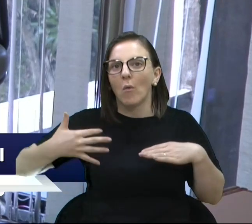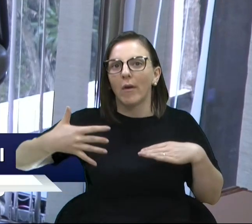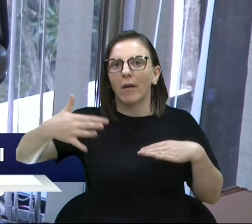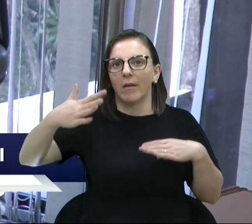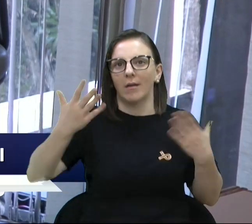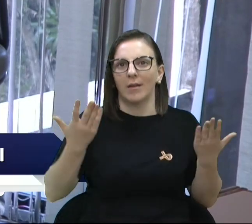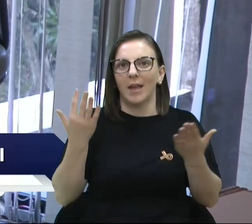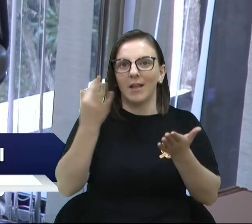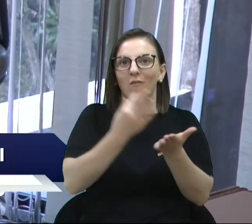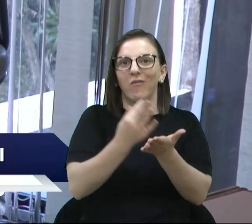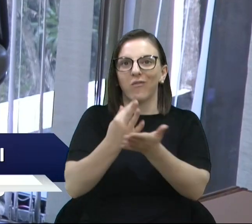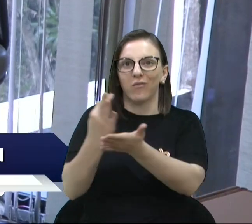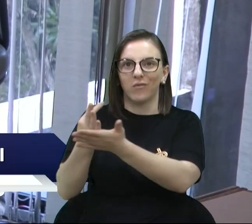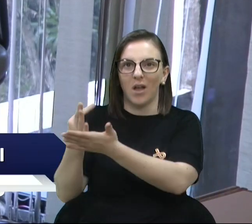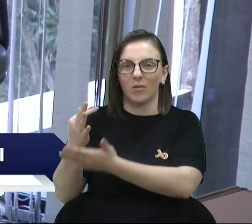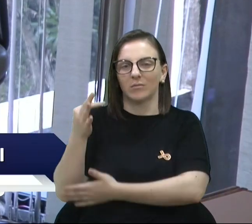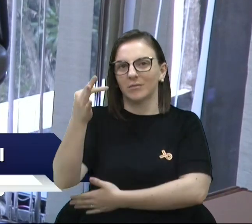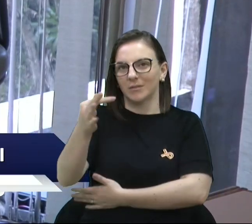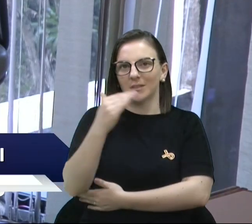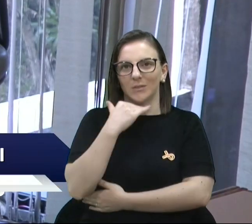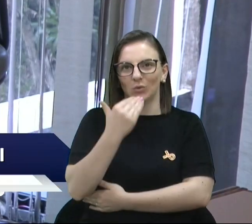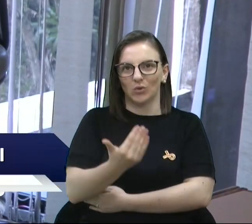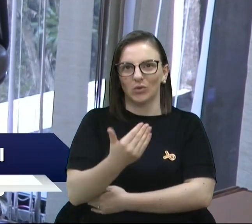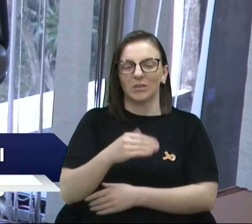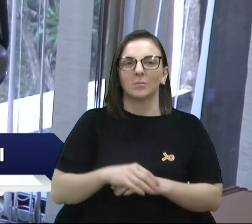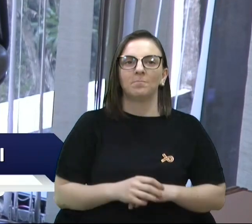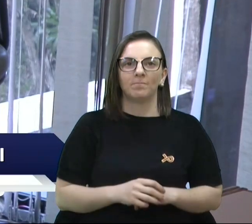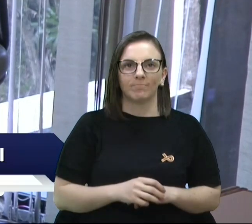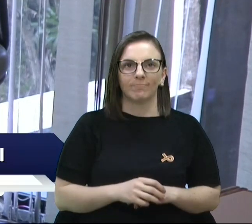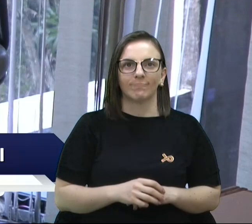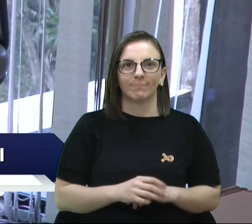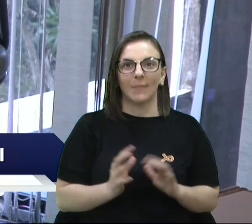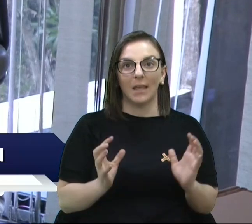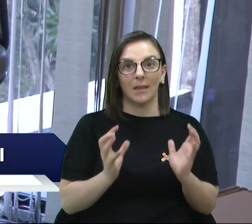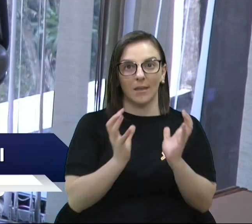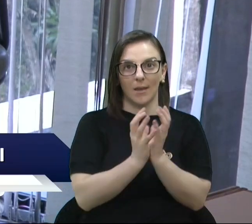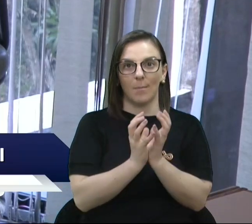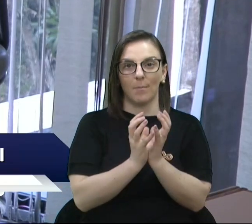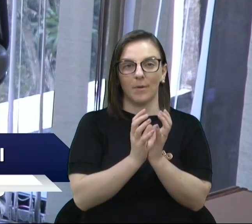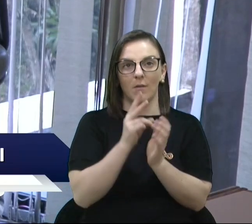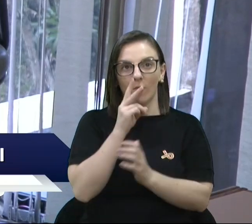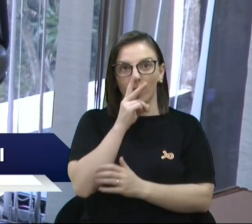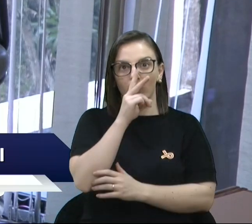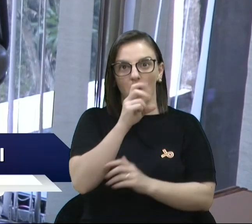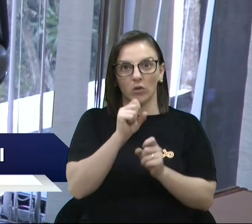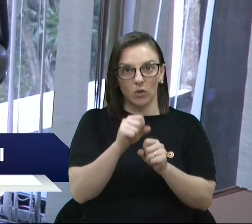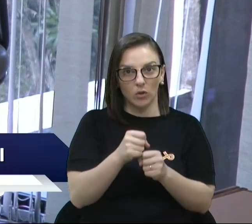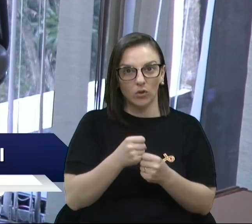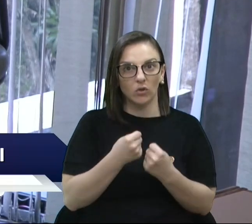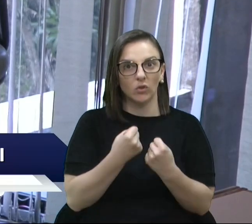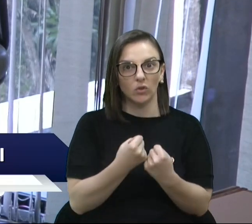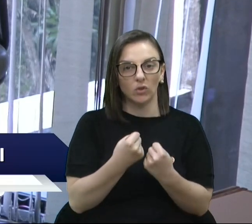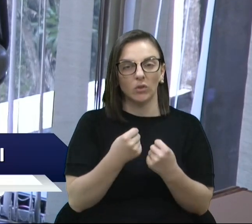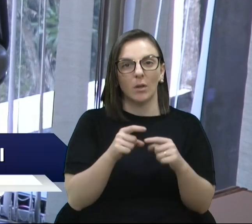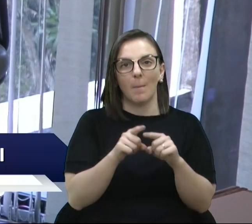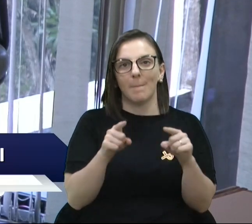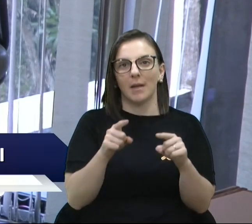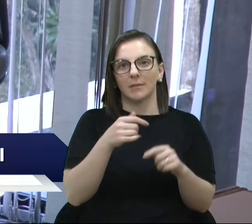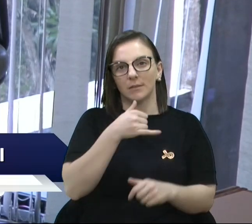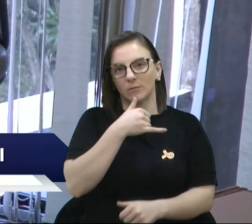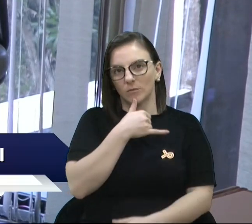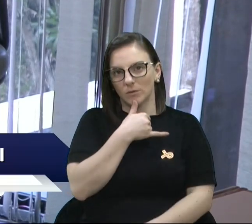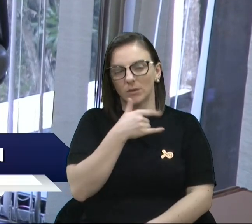vai acabar faltando. A equipe está fortemente empenhada, mas, infelizmente, nós não conseguimos